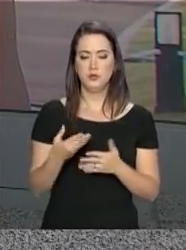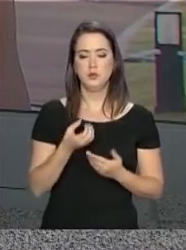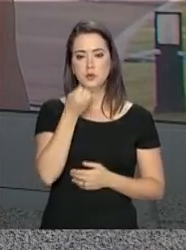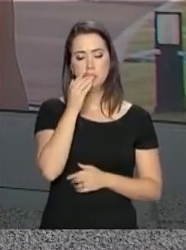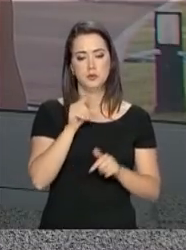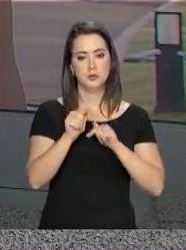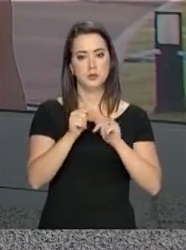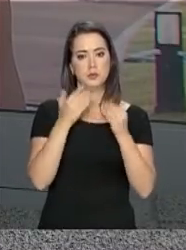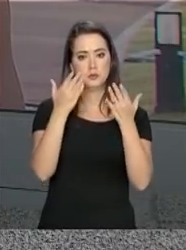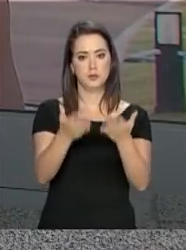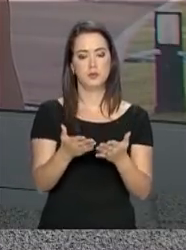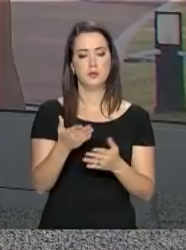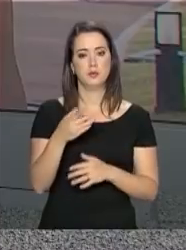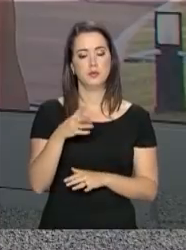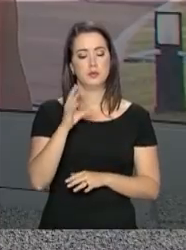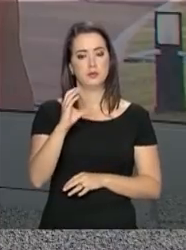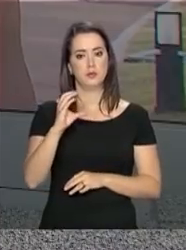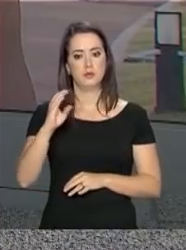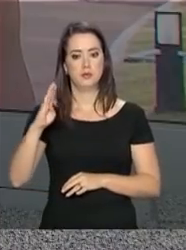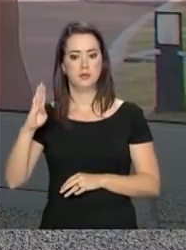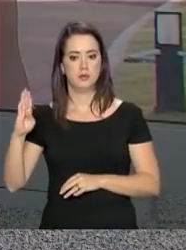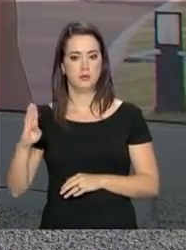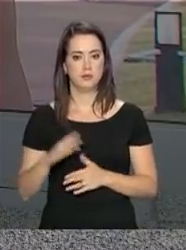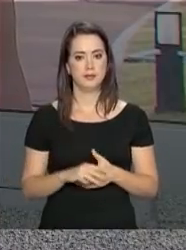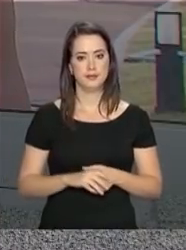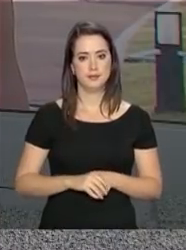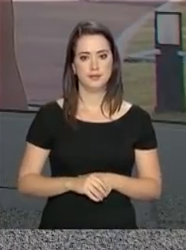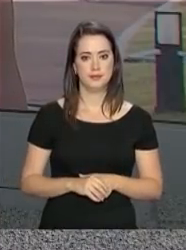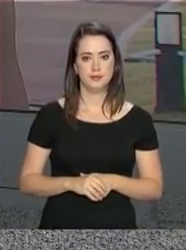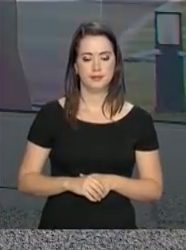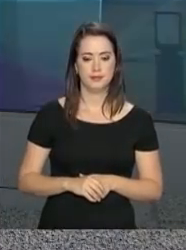Daniele. Um bom trabalho para você aí no Centro Cultural Banco do Brasil.